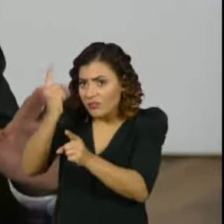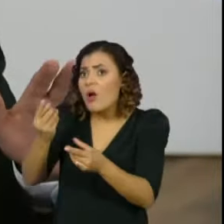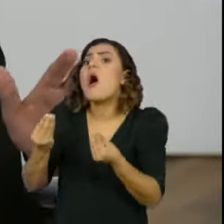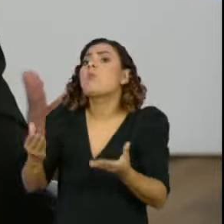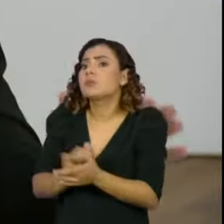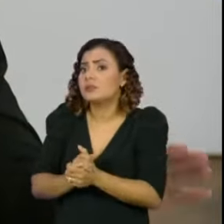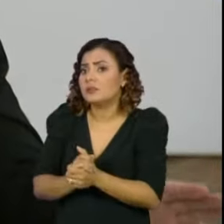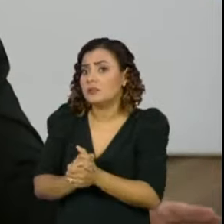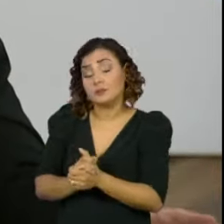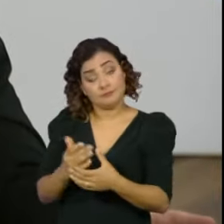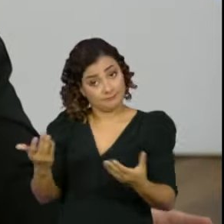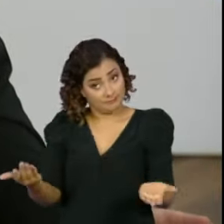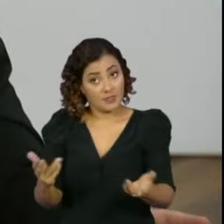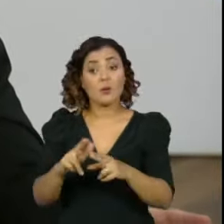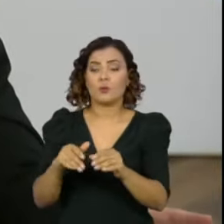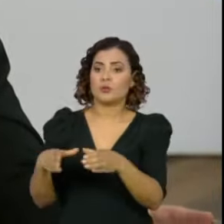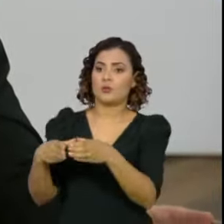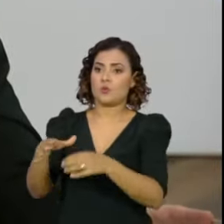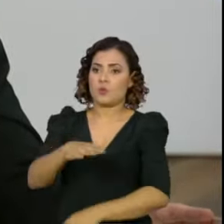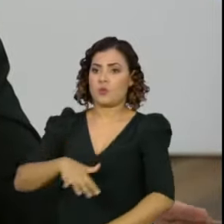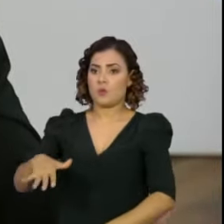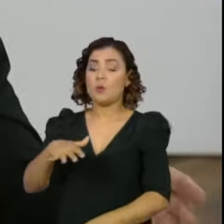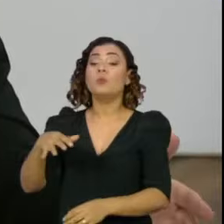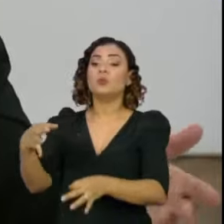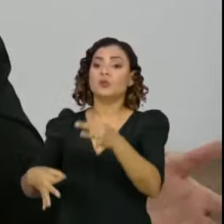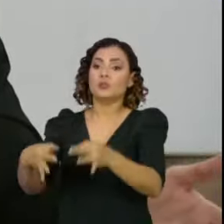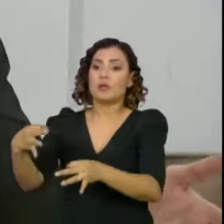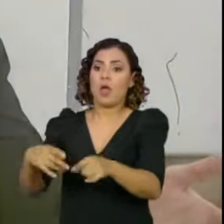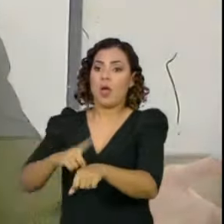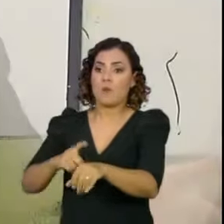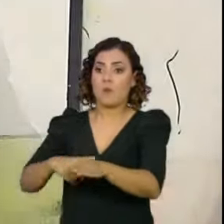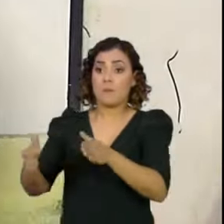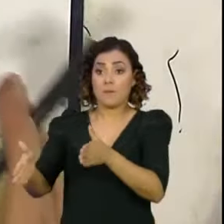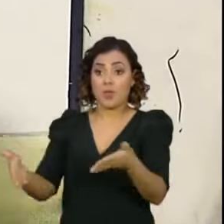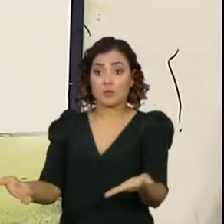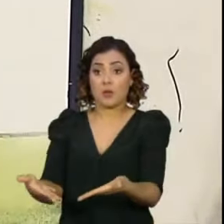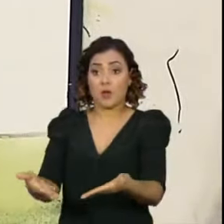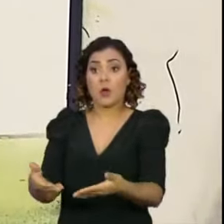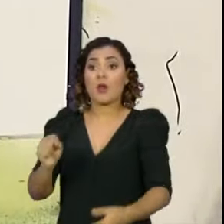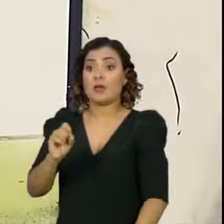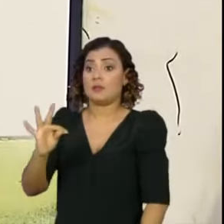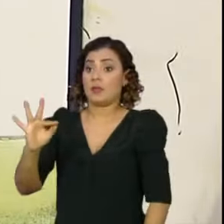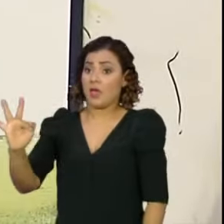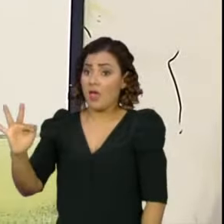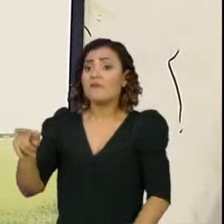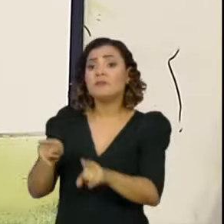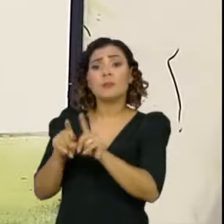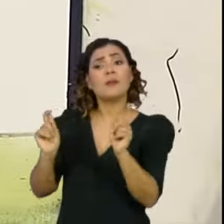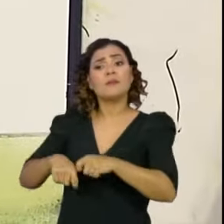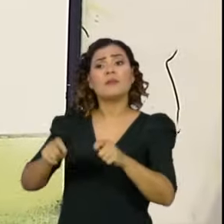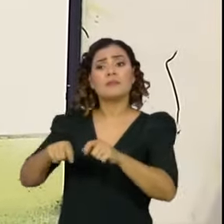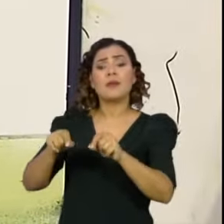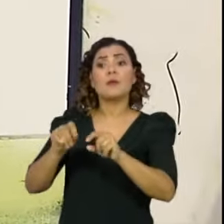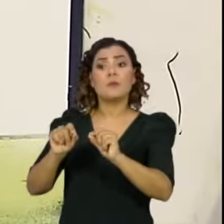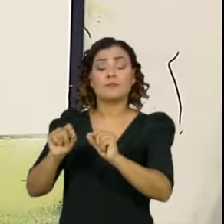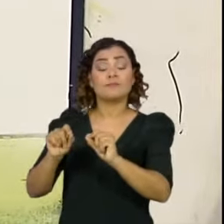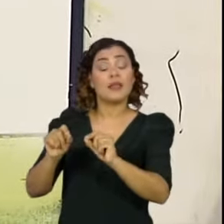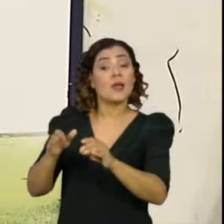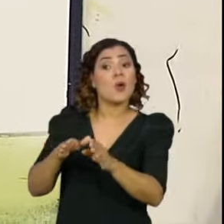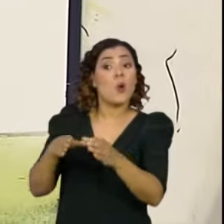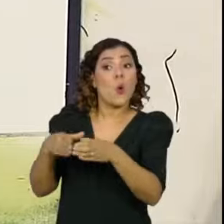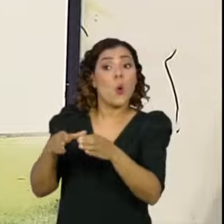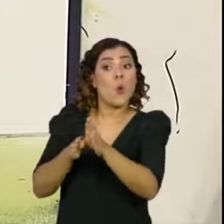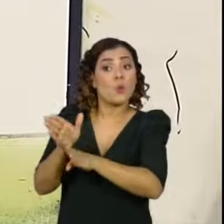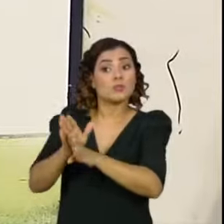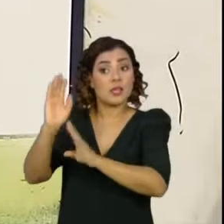serão apreciadas pela instância judicial no seu momento, que é a instância do Supremo Tribunal Federal, e serão deliberadas também no Conselho de